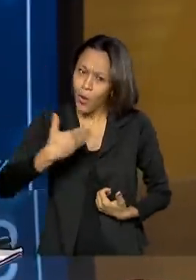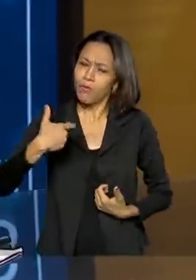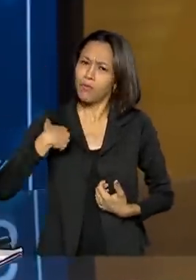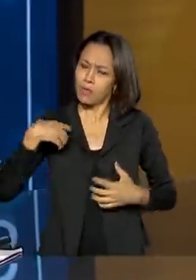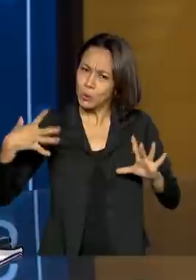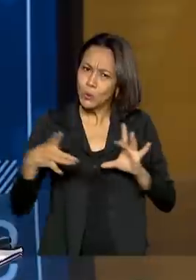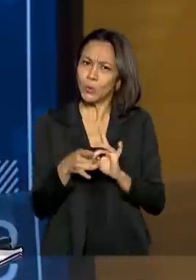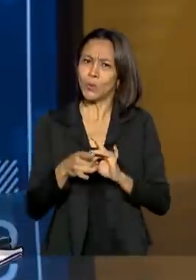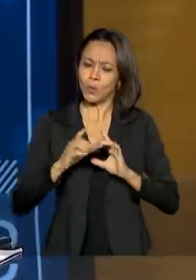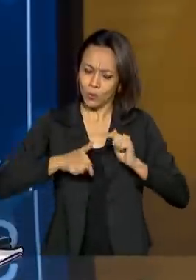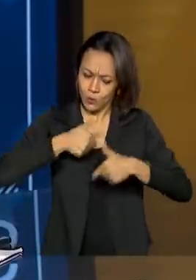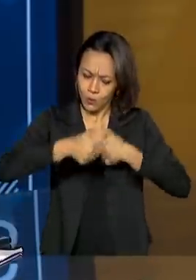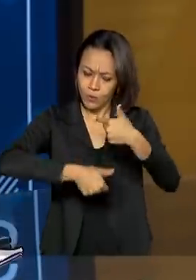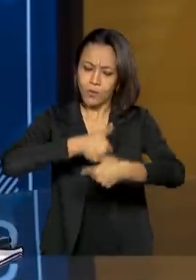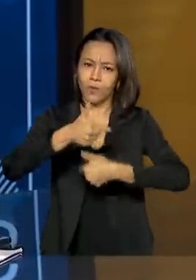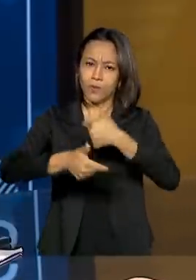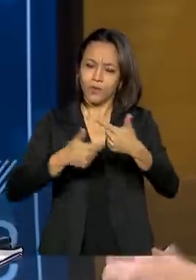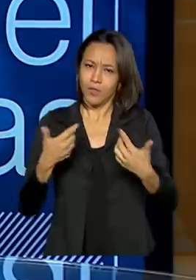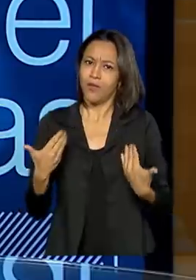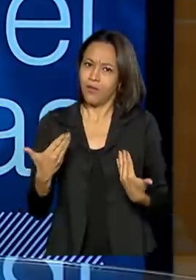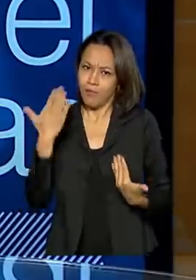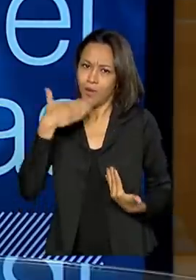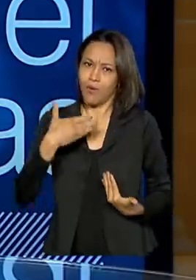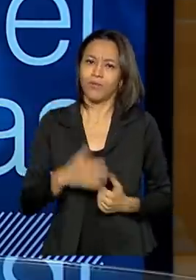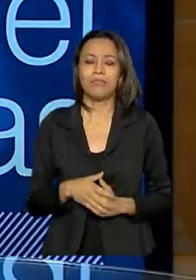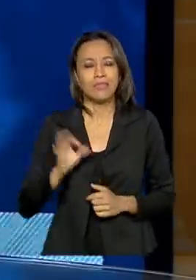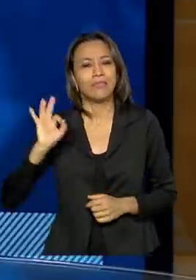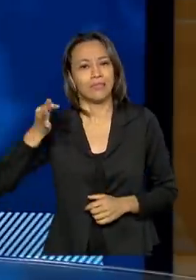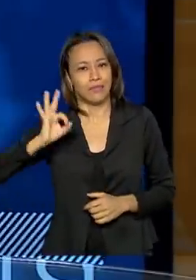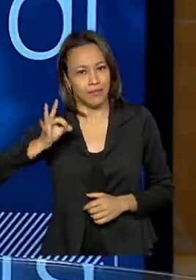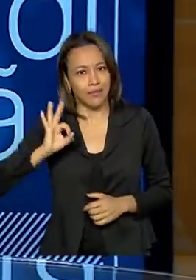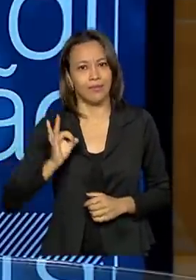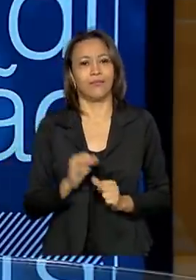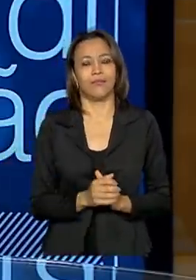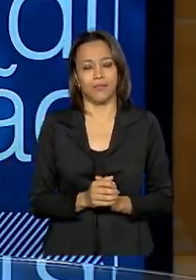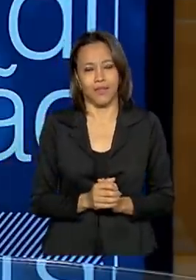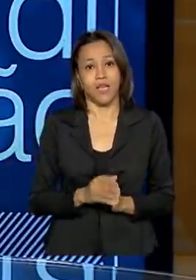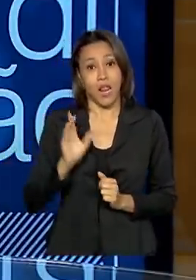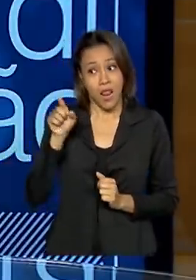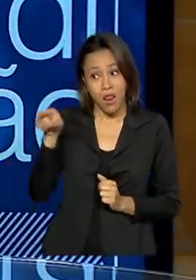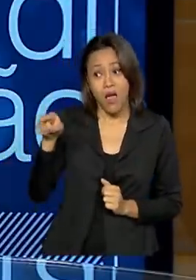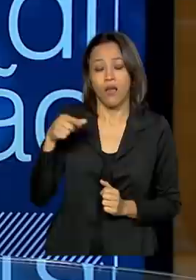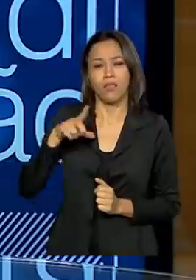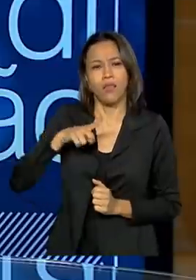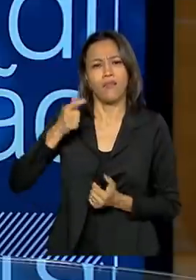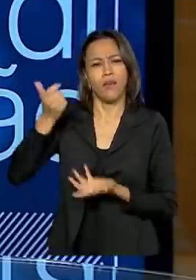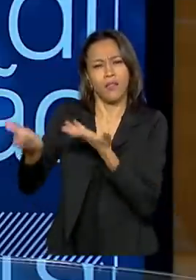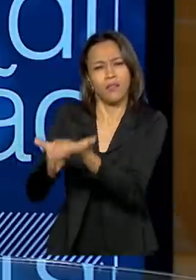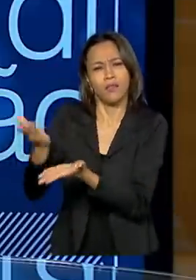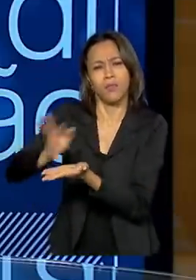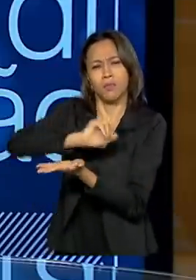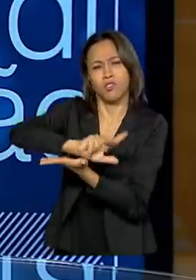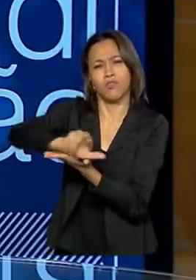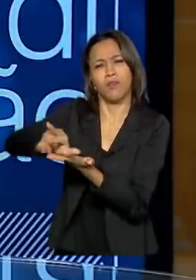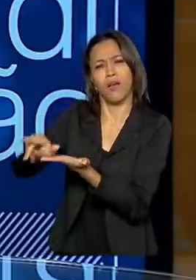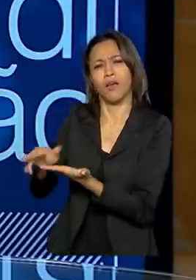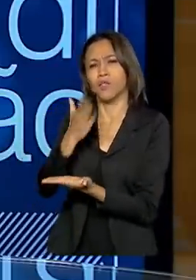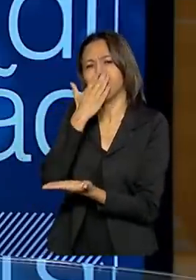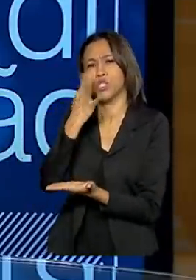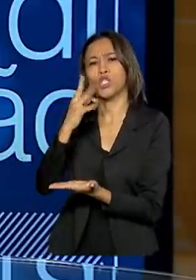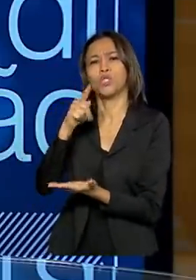para fazer essa questão como um todo. Exatamente. Ali foram feitos os atendimentos de várias especialidades médicas,